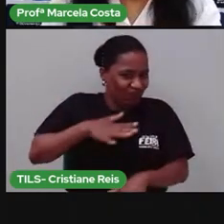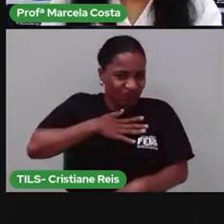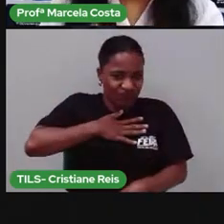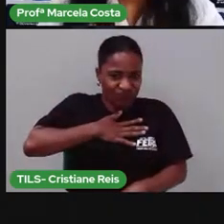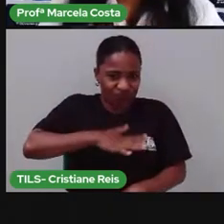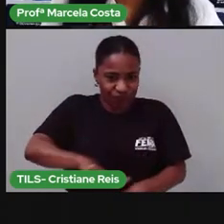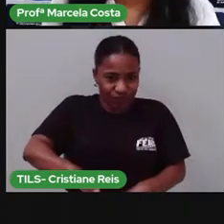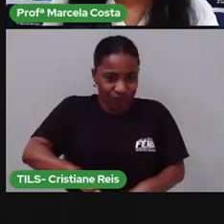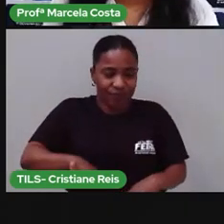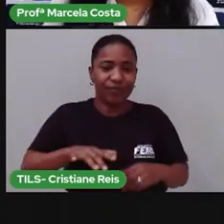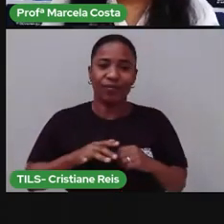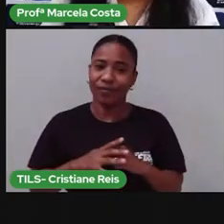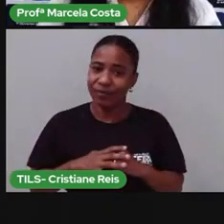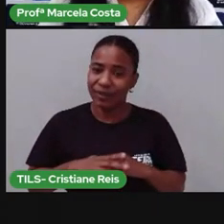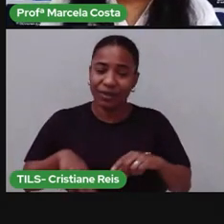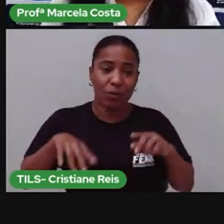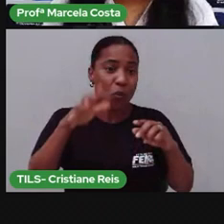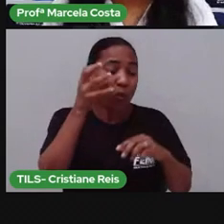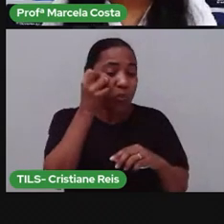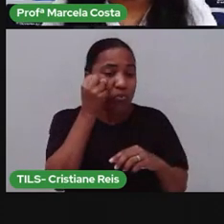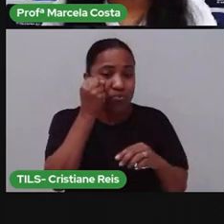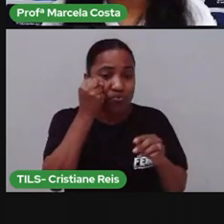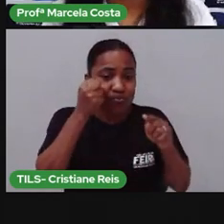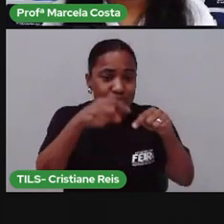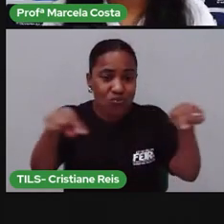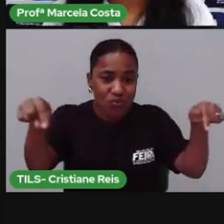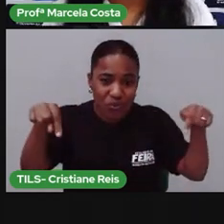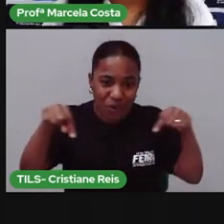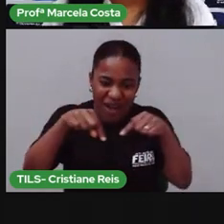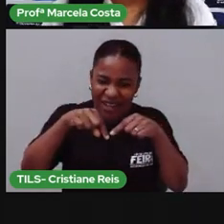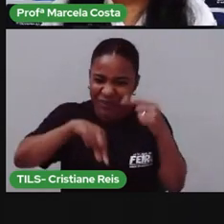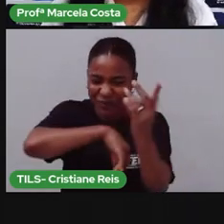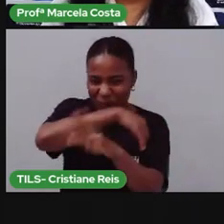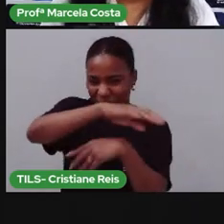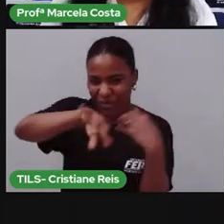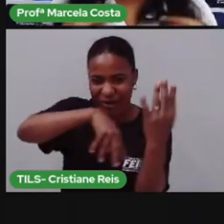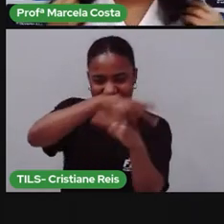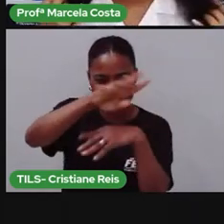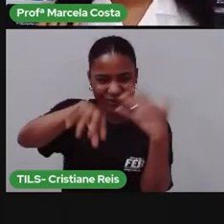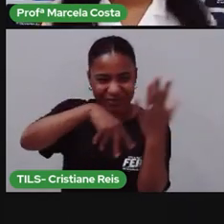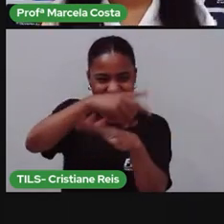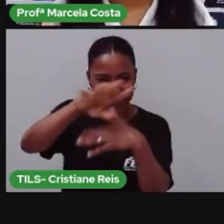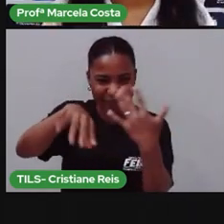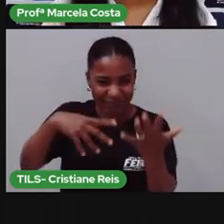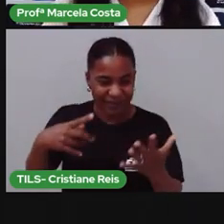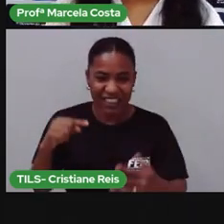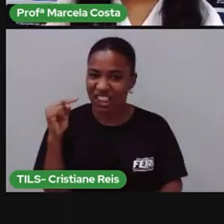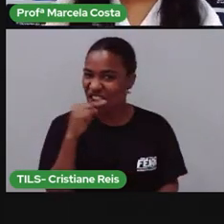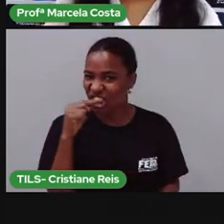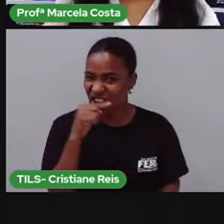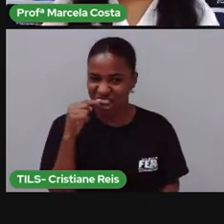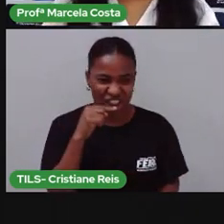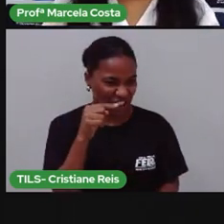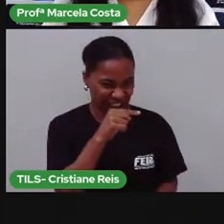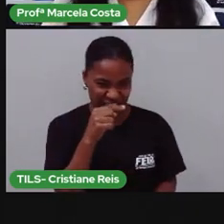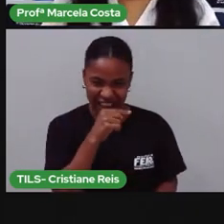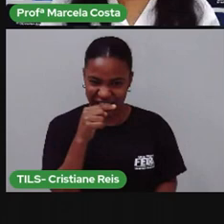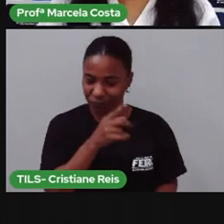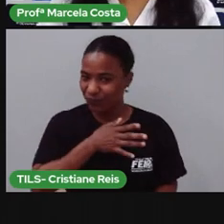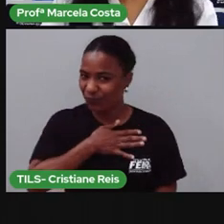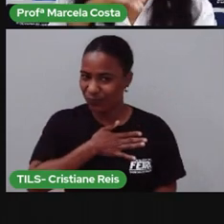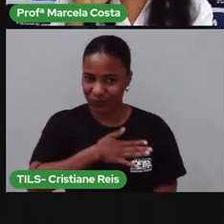deixava o quarto todo bagunçado, nem escovar os dentes se ela gostava.